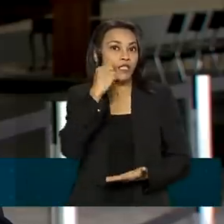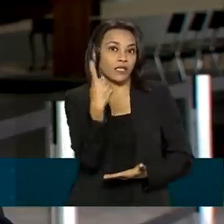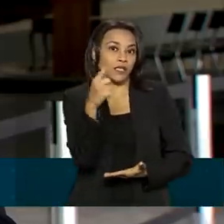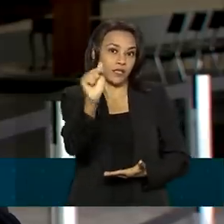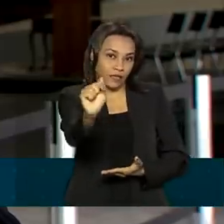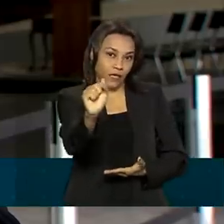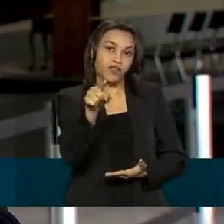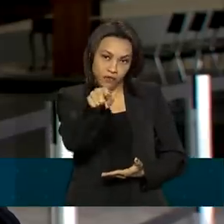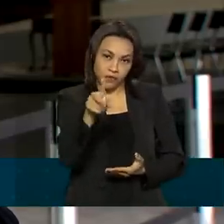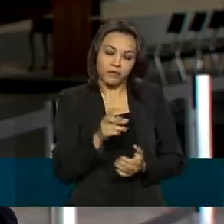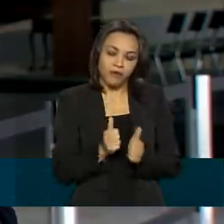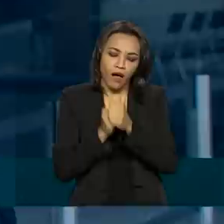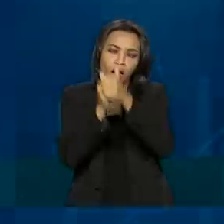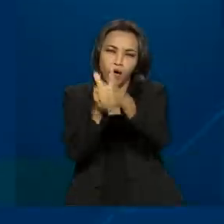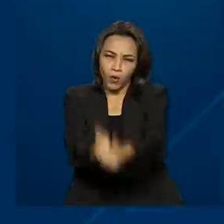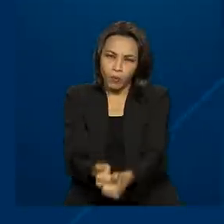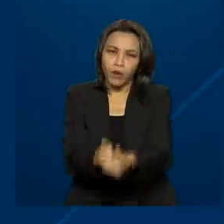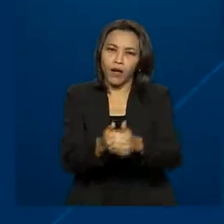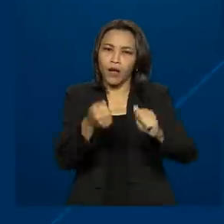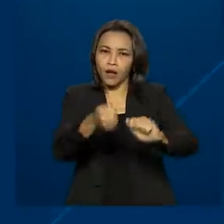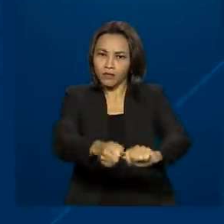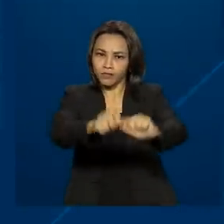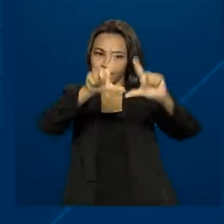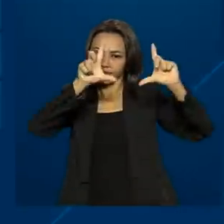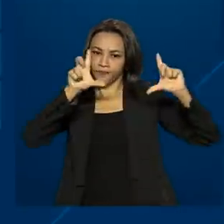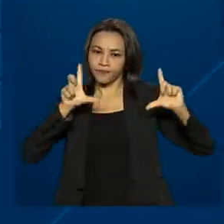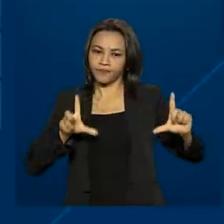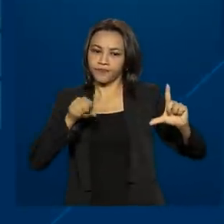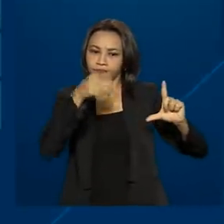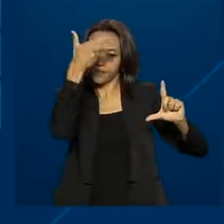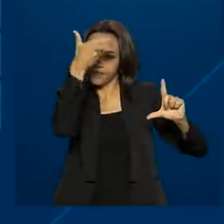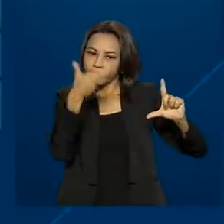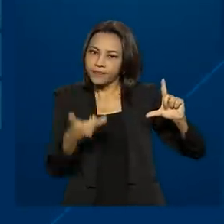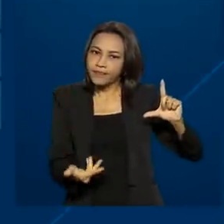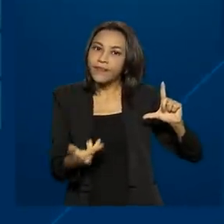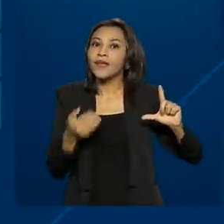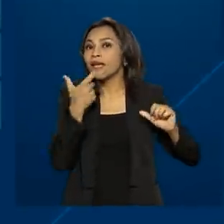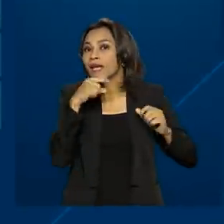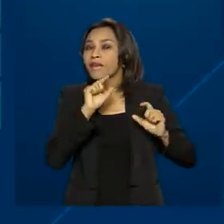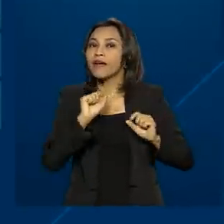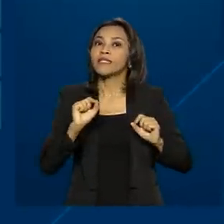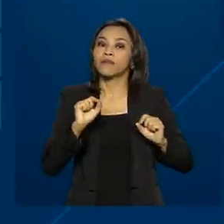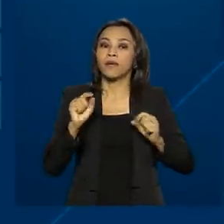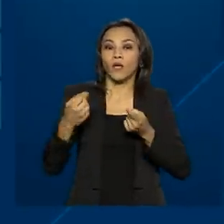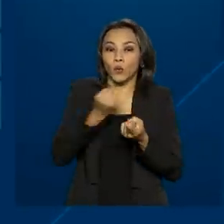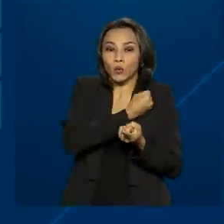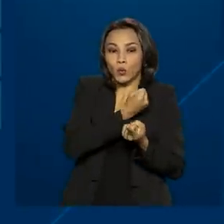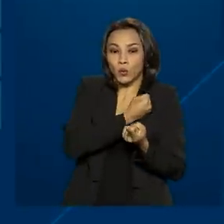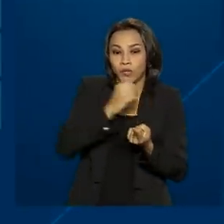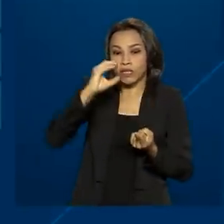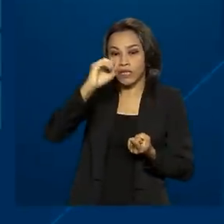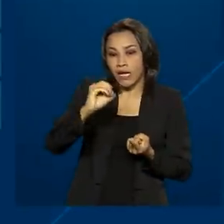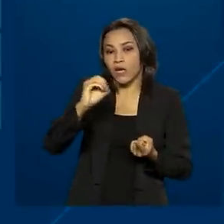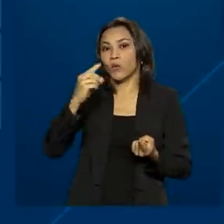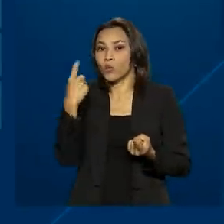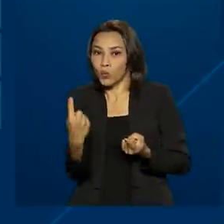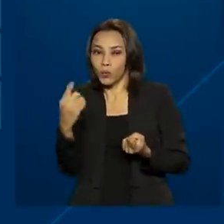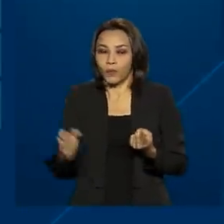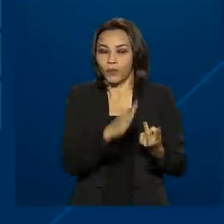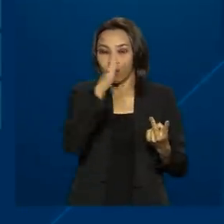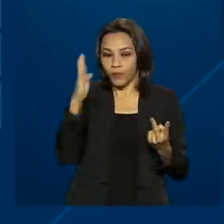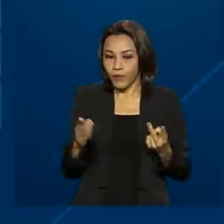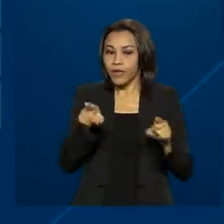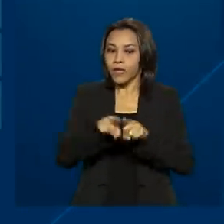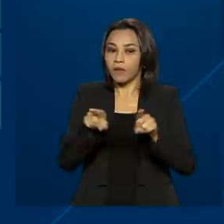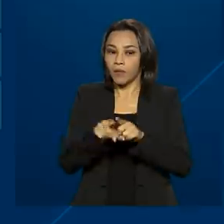acompanhar a partir de agora na tela de vocês, quem vai receber são as pessoas com o número de NIS terminado em 01. No dia 18 é a de quem